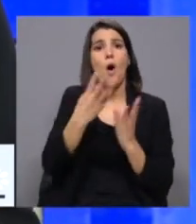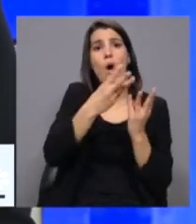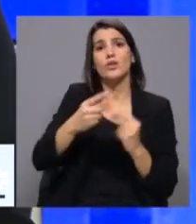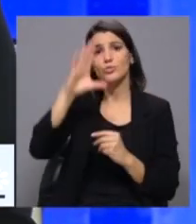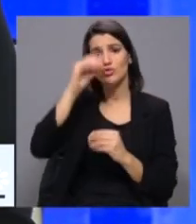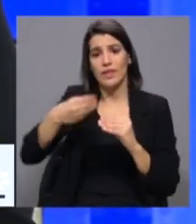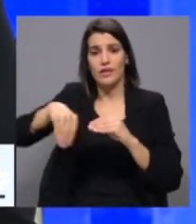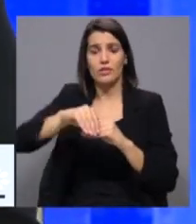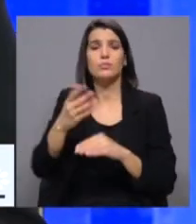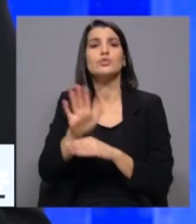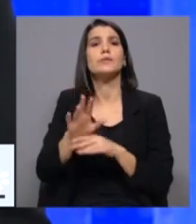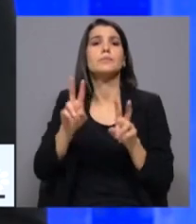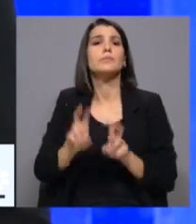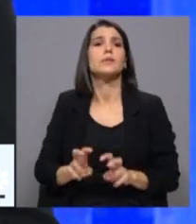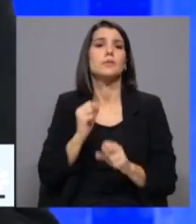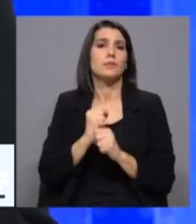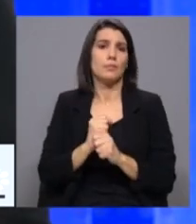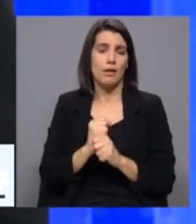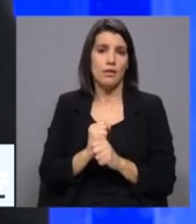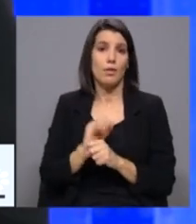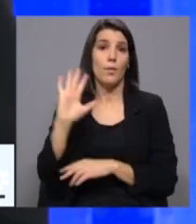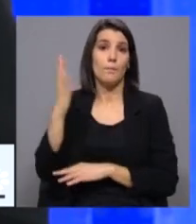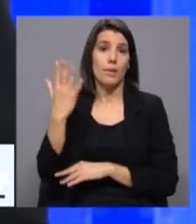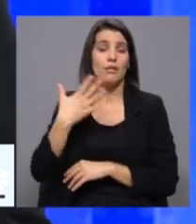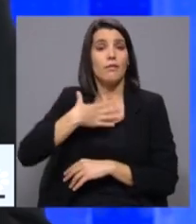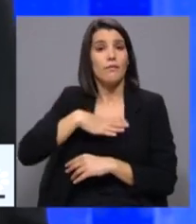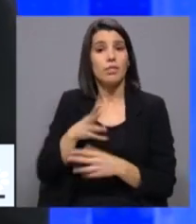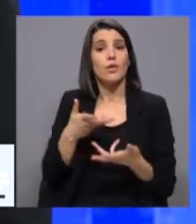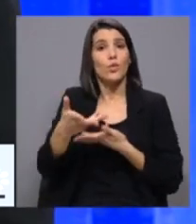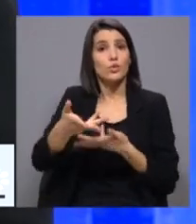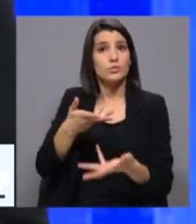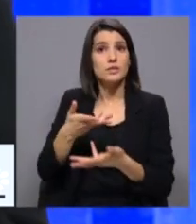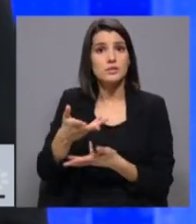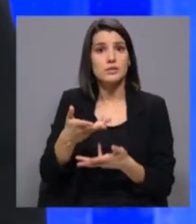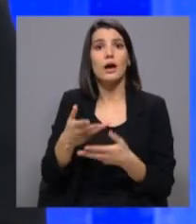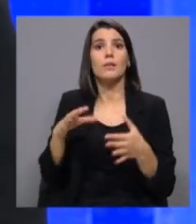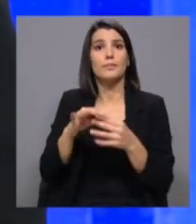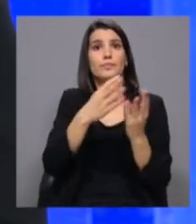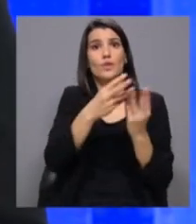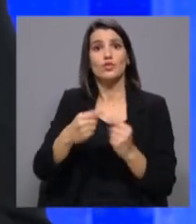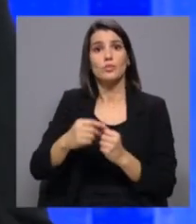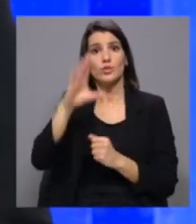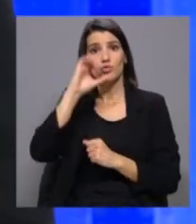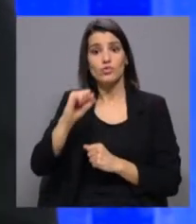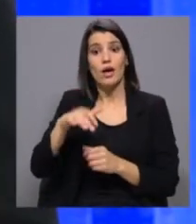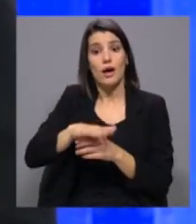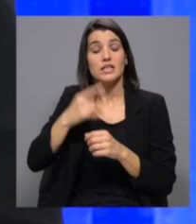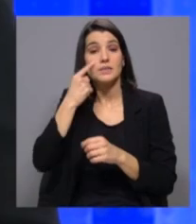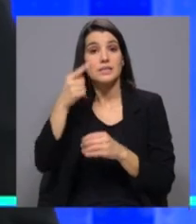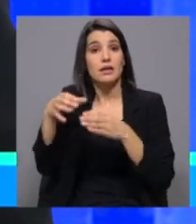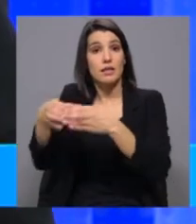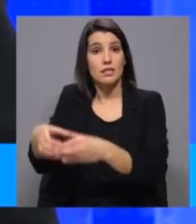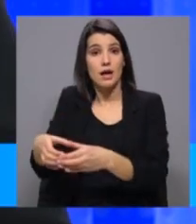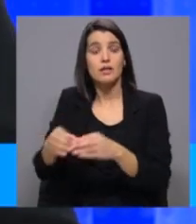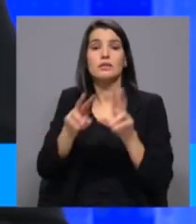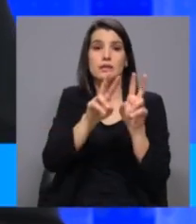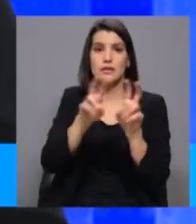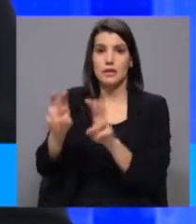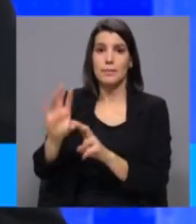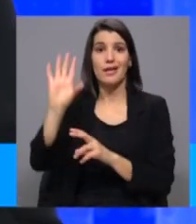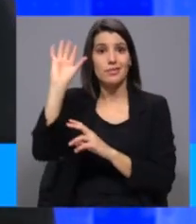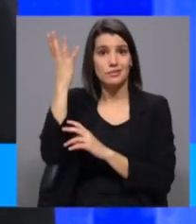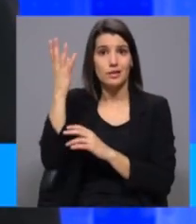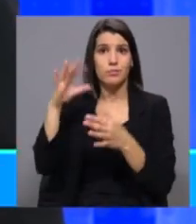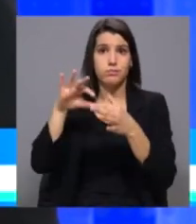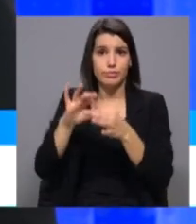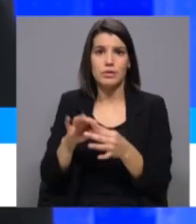Estado, como são as questões laborais. O PAN, aquilo que tentou negociar para este Orçamento do Estado em certa especialidade, para além das matérias climáticas, que são absolutamente